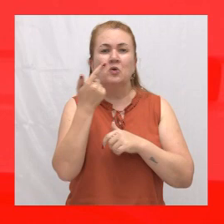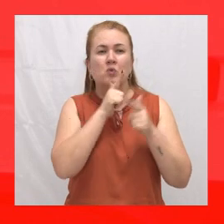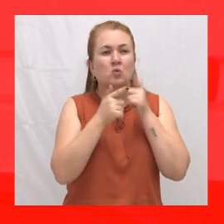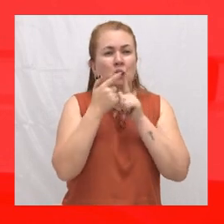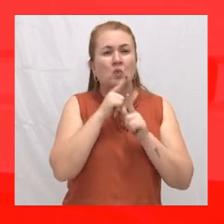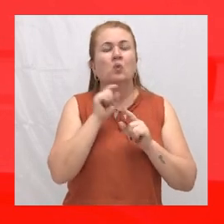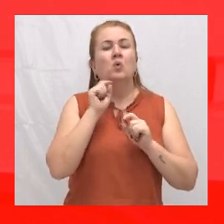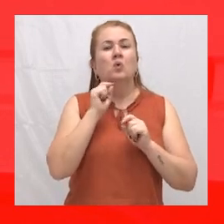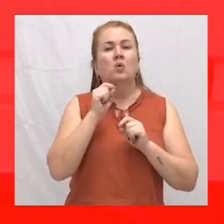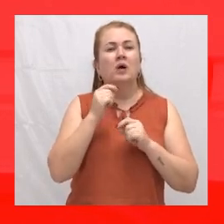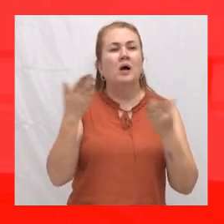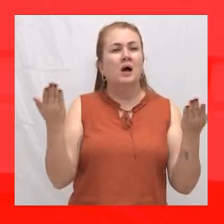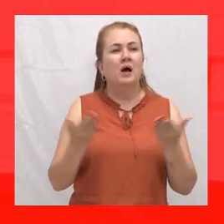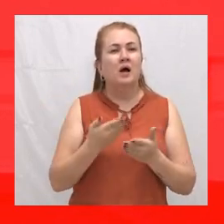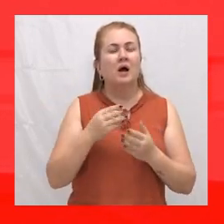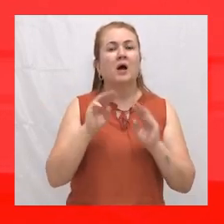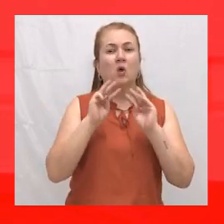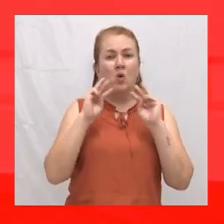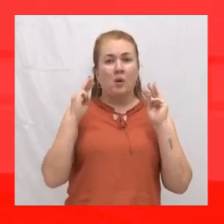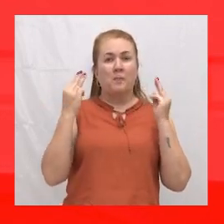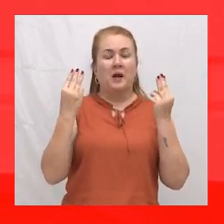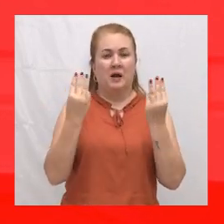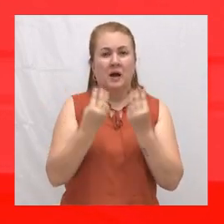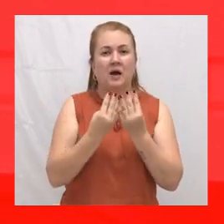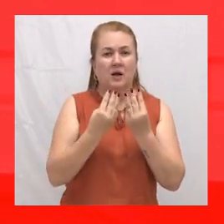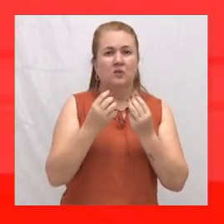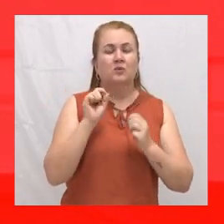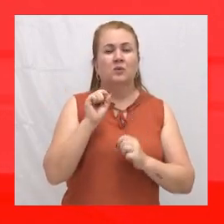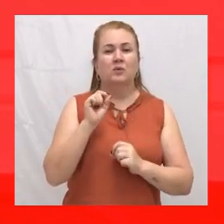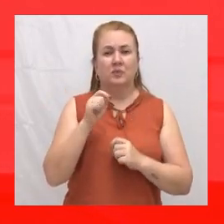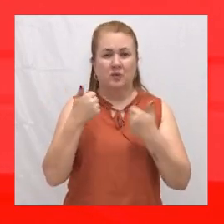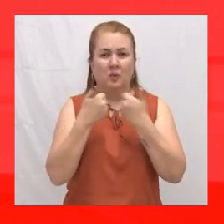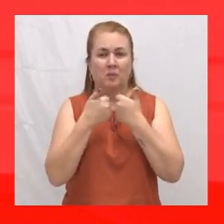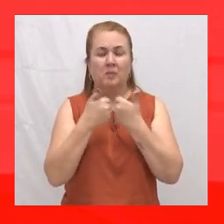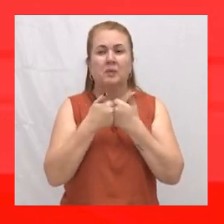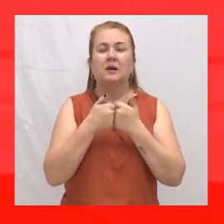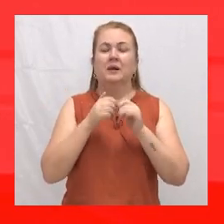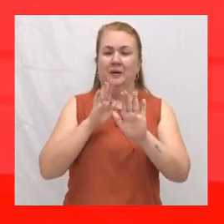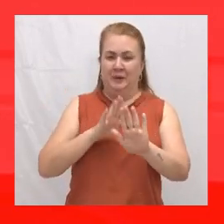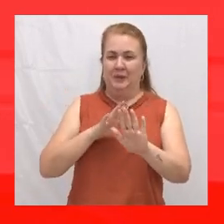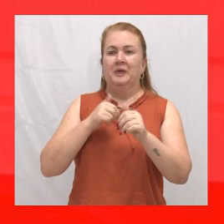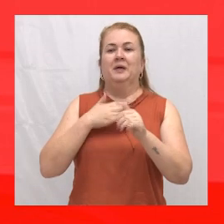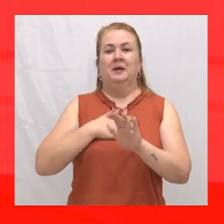subir, vou passar pelo mercado do Mispal. Ah, é.